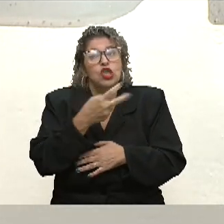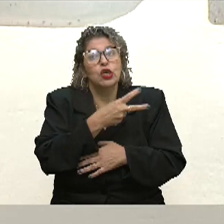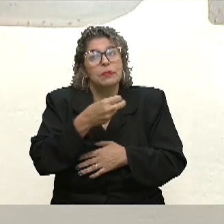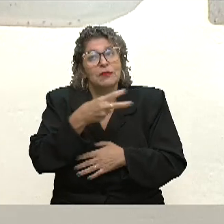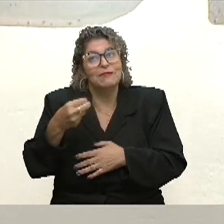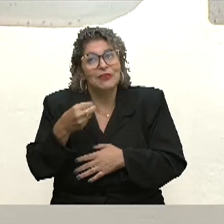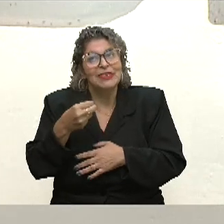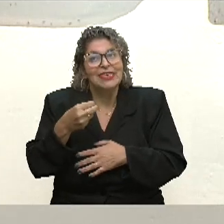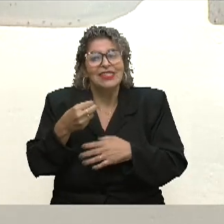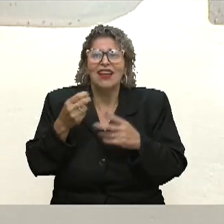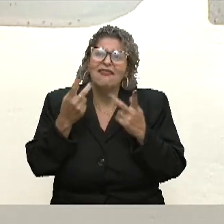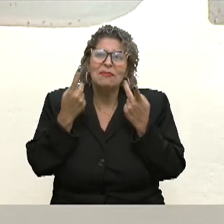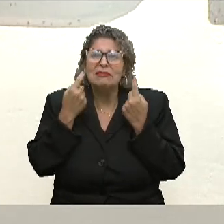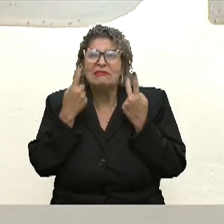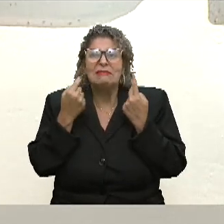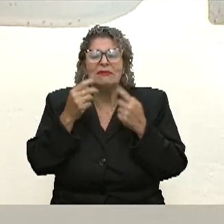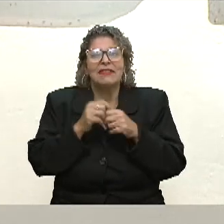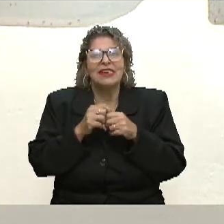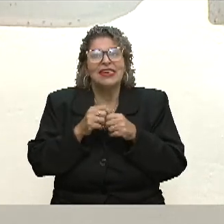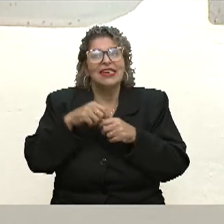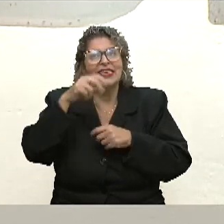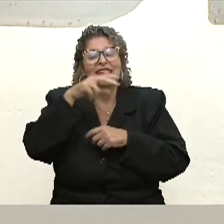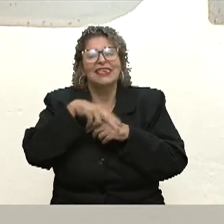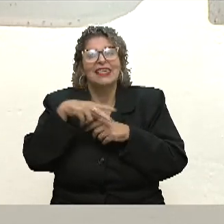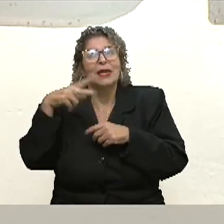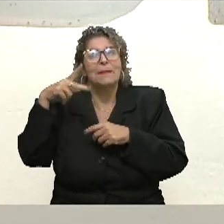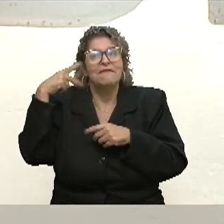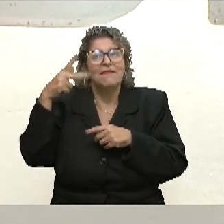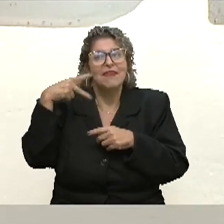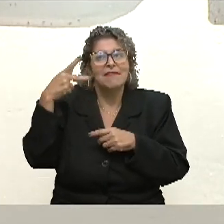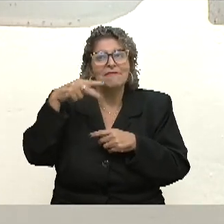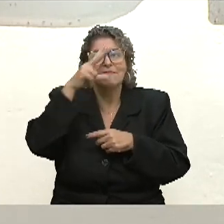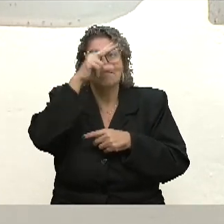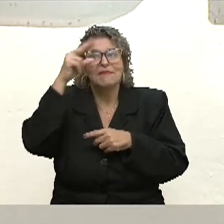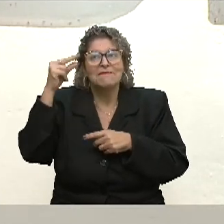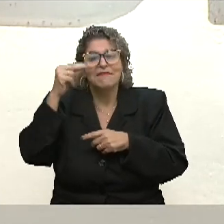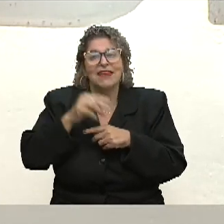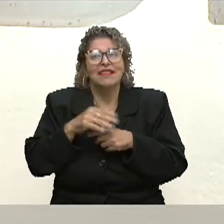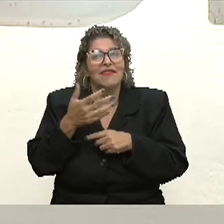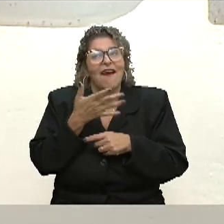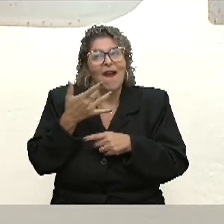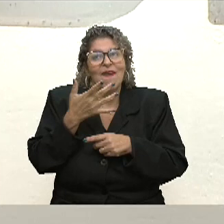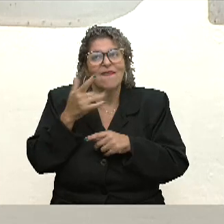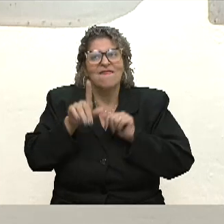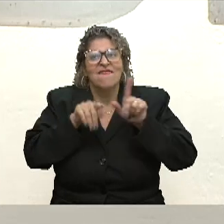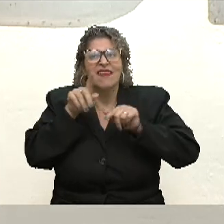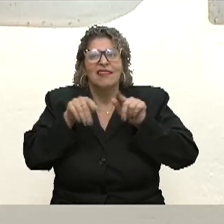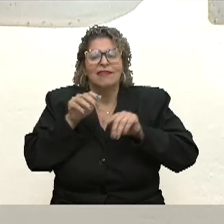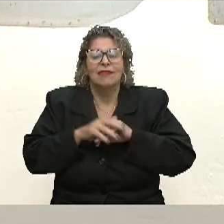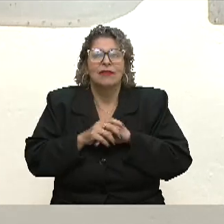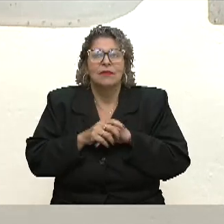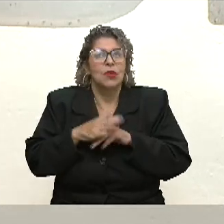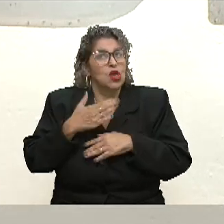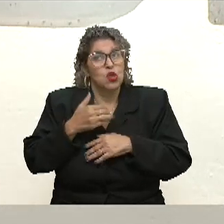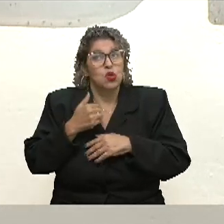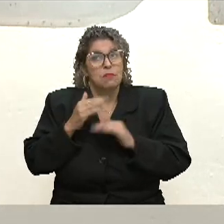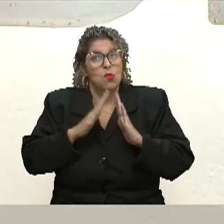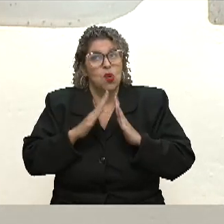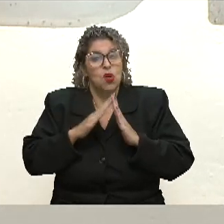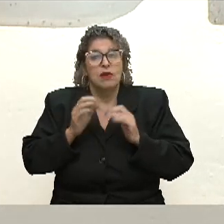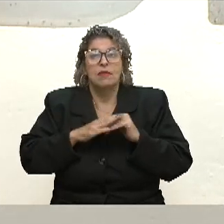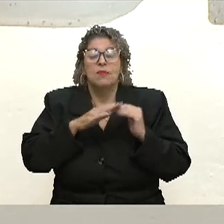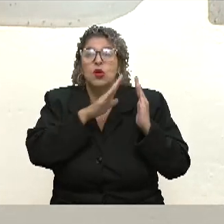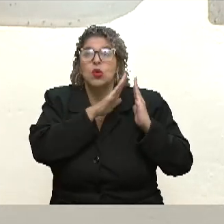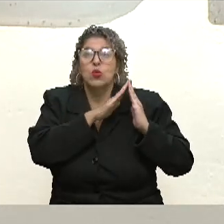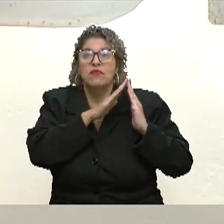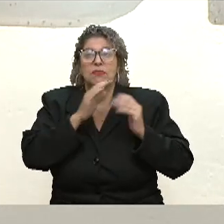eu já achei um pouco mais tranquila, que era mais municipal, vereador, prefeito. Então, foi mais fácil de escolher. Eu não moro em Porto Alegre, eu moro em Novo